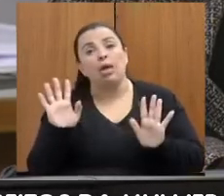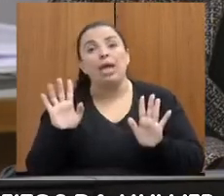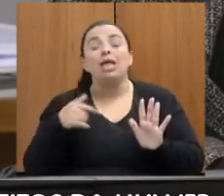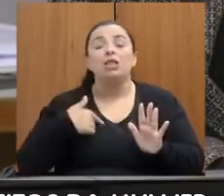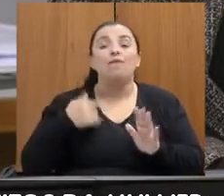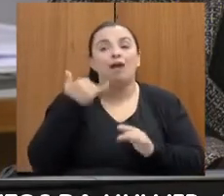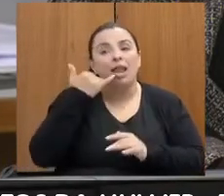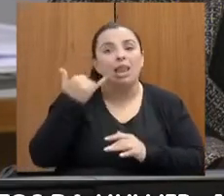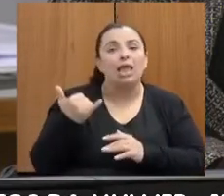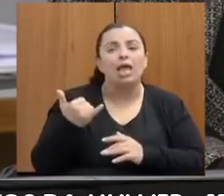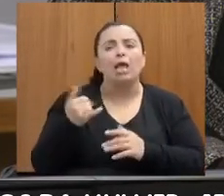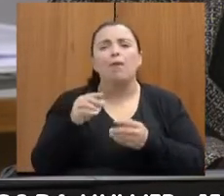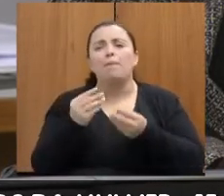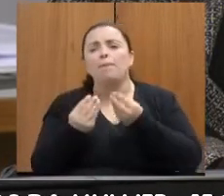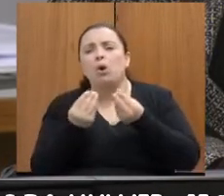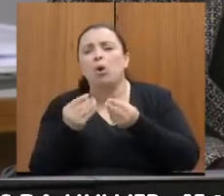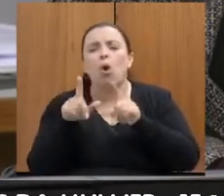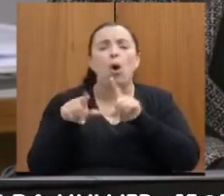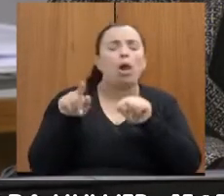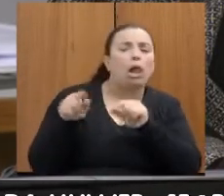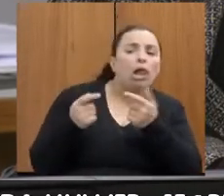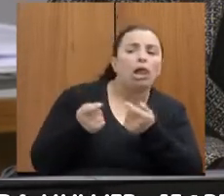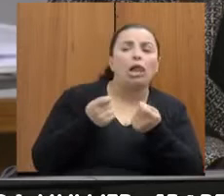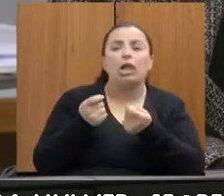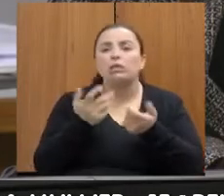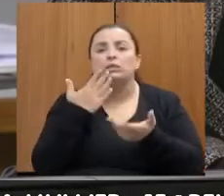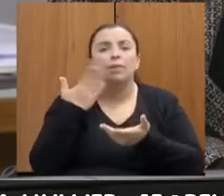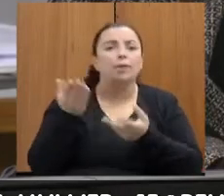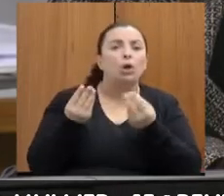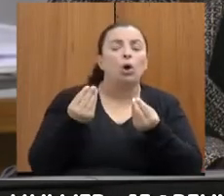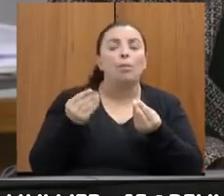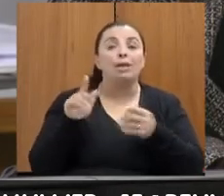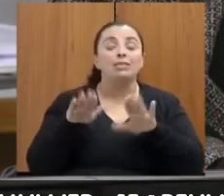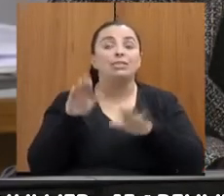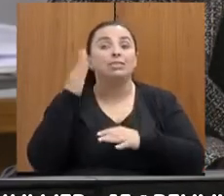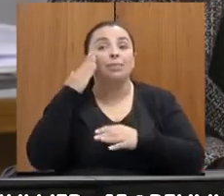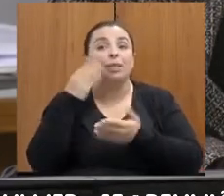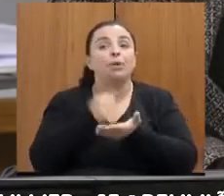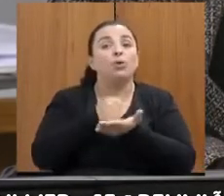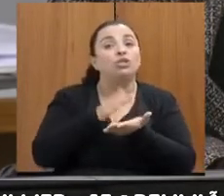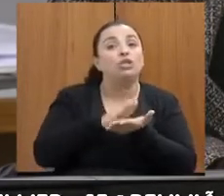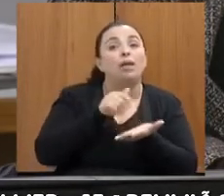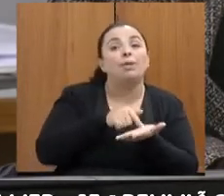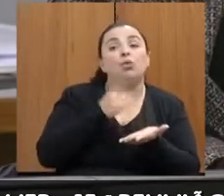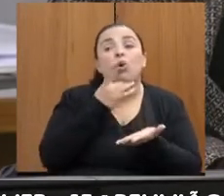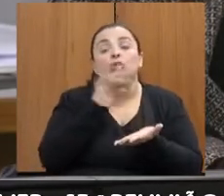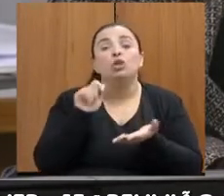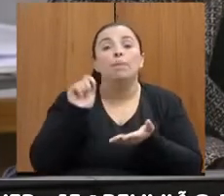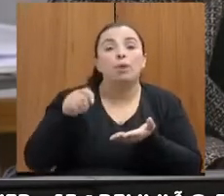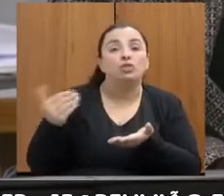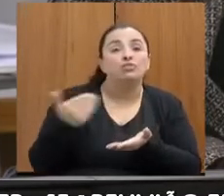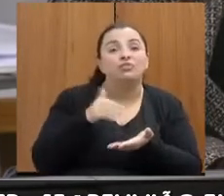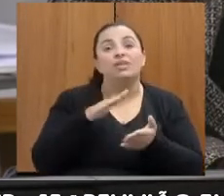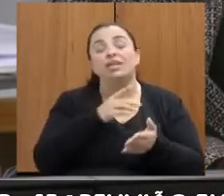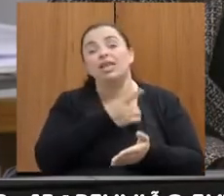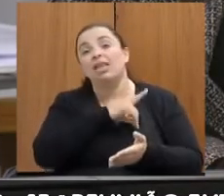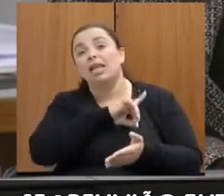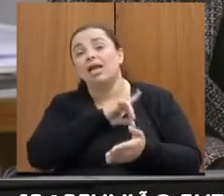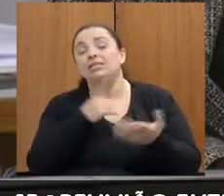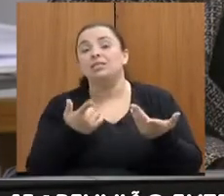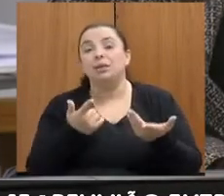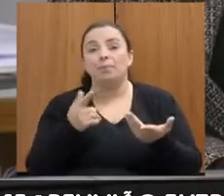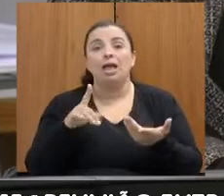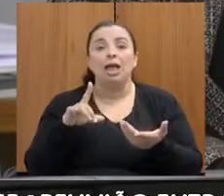faz essa questão também do agendamento, porque às vezes a mulher trabalha, ela não tem condição de ir lá em qualquer momento, a gente agenda para ela vir no melhor momento dela, para a gente tentar